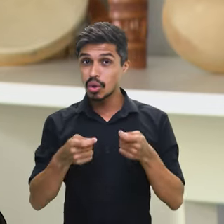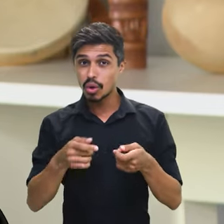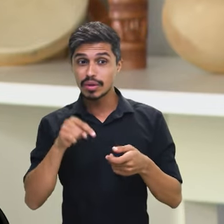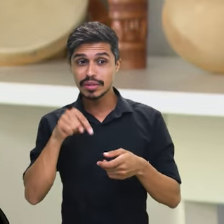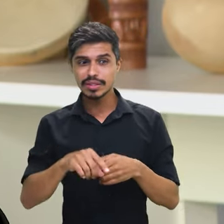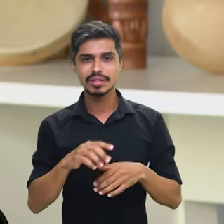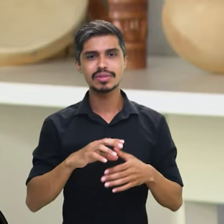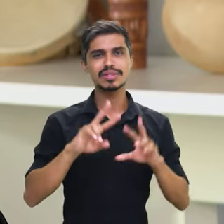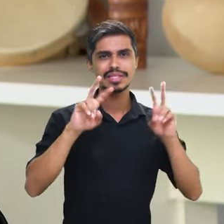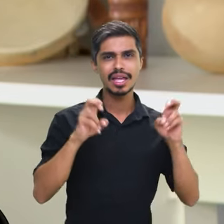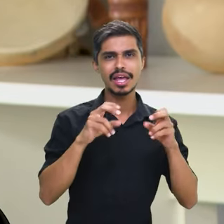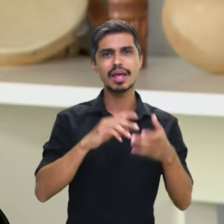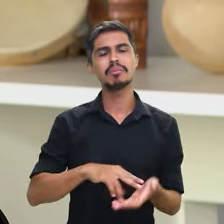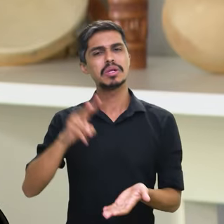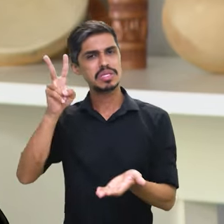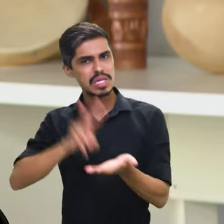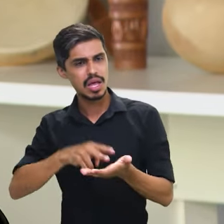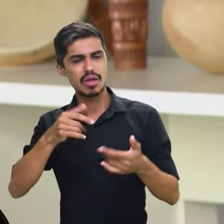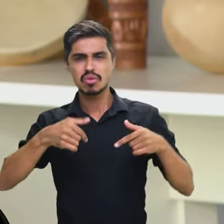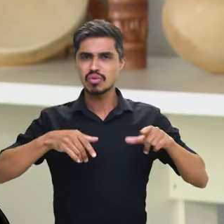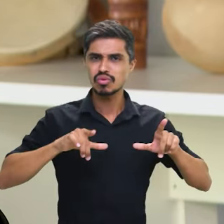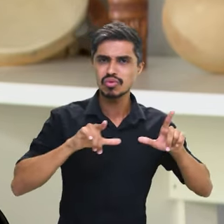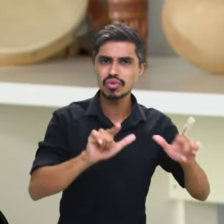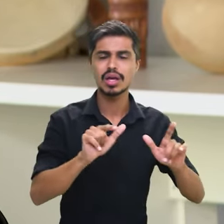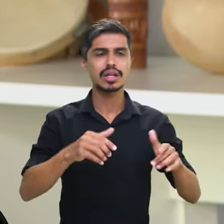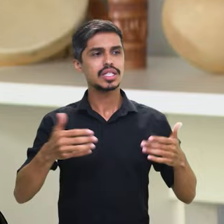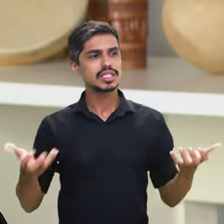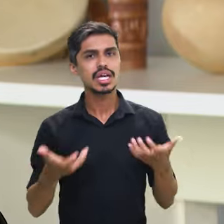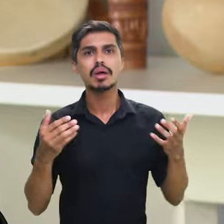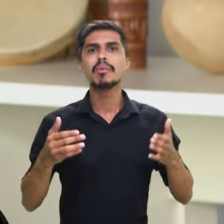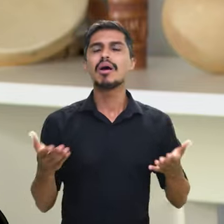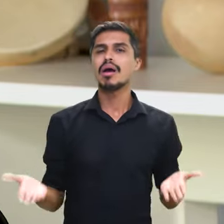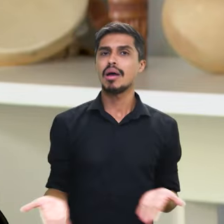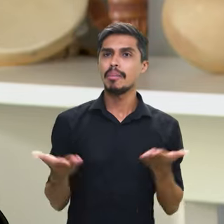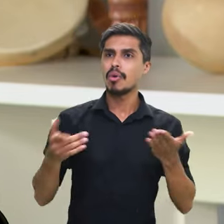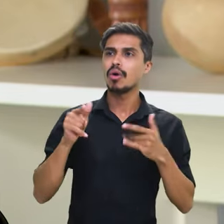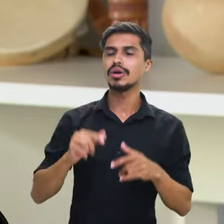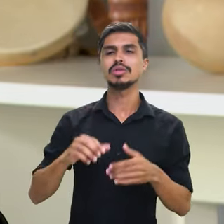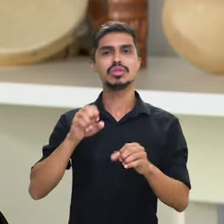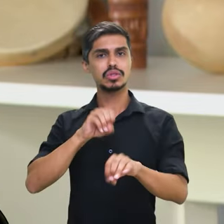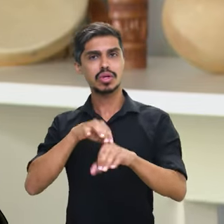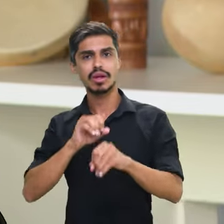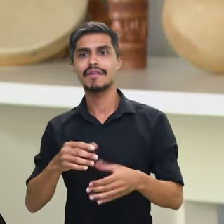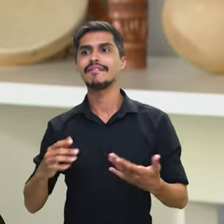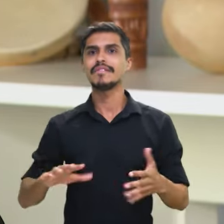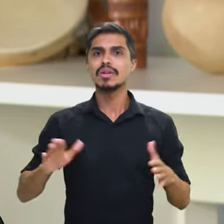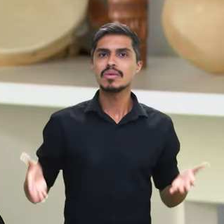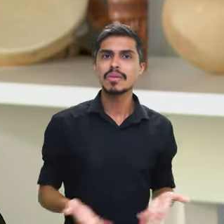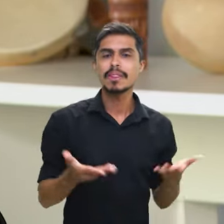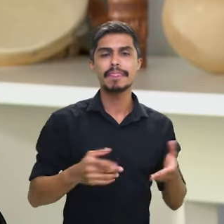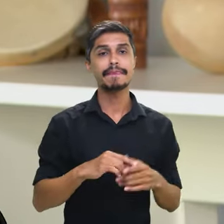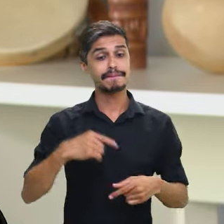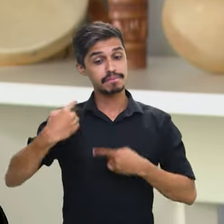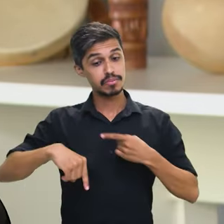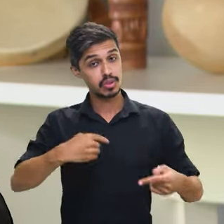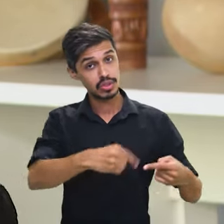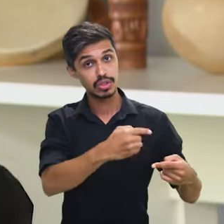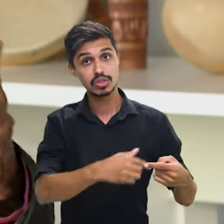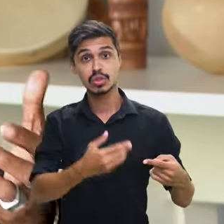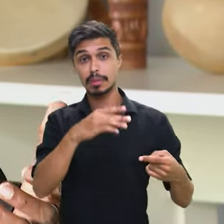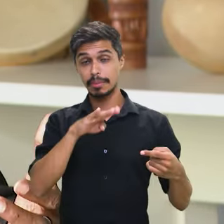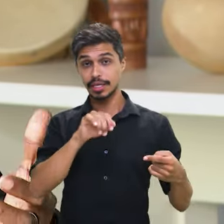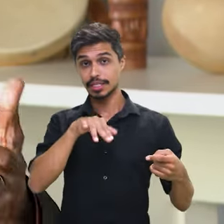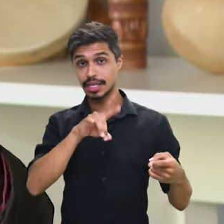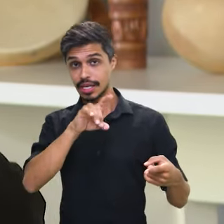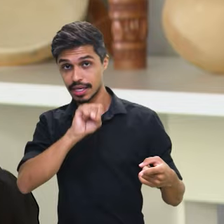termo entre a certidão, a titulação, o apoio com a educação, o apoio de fomento, desenvolver políticas